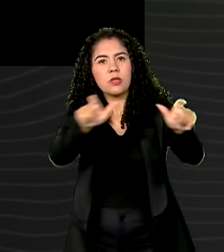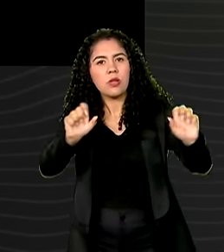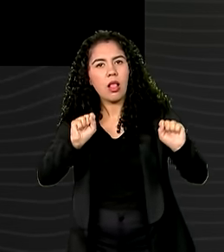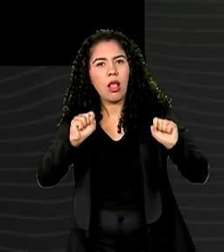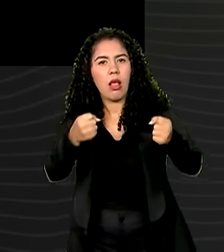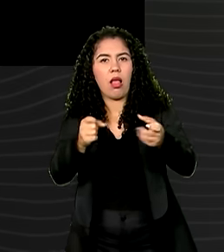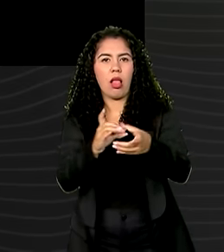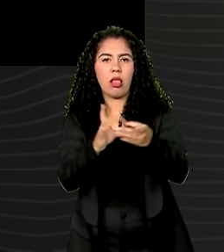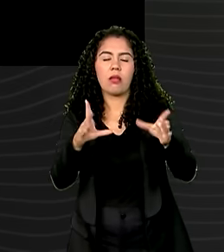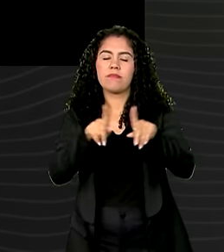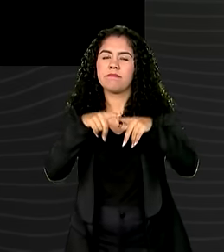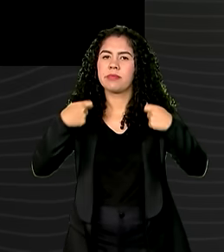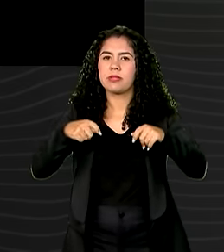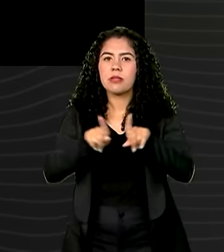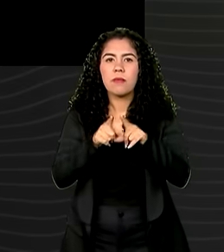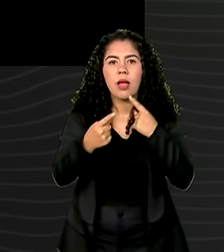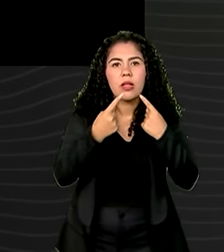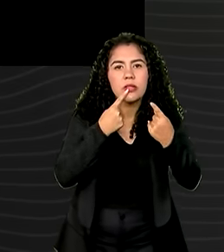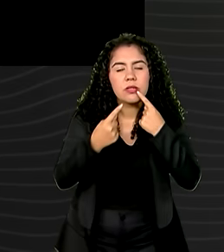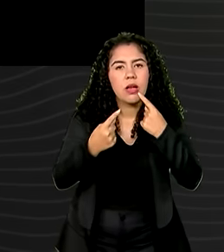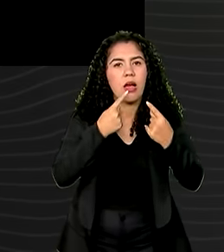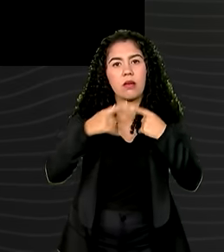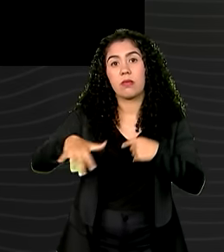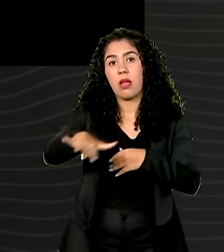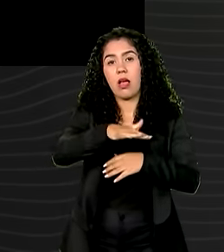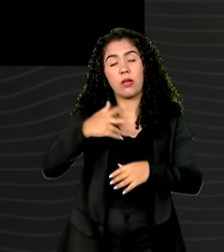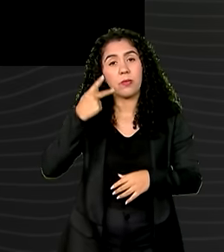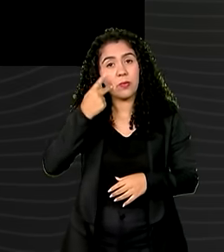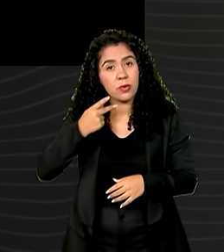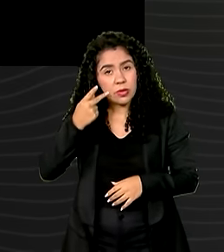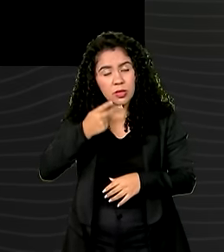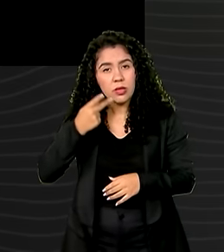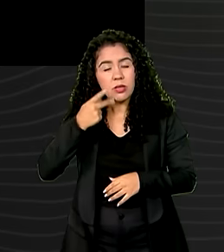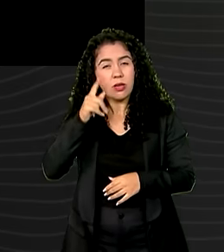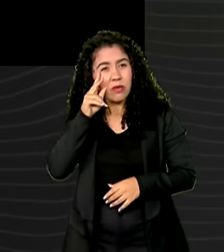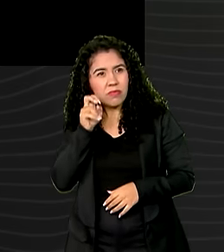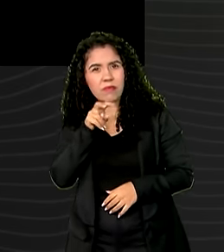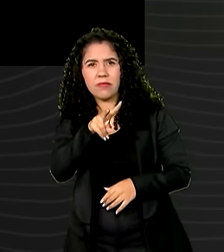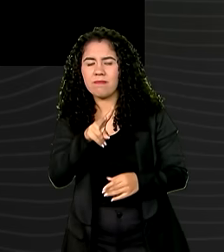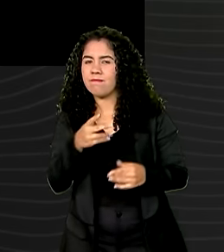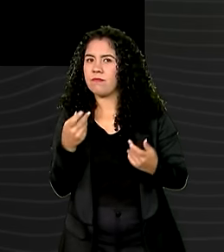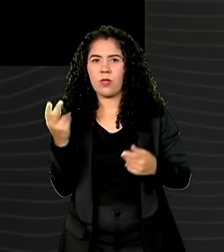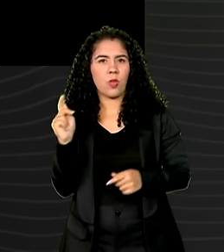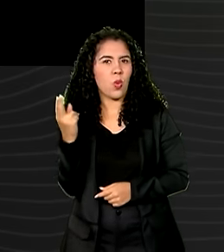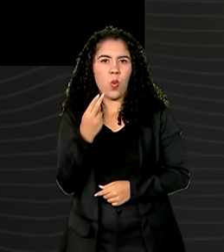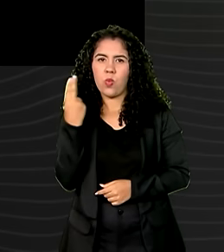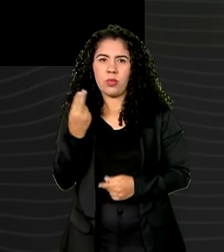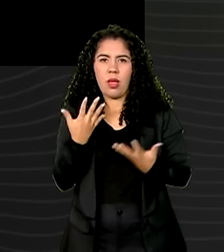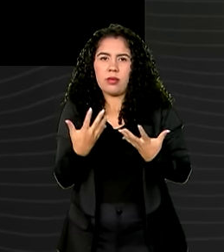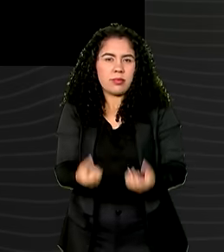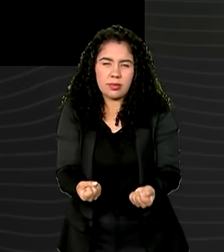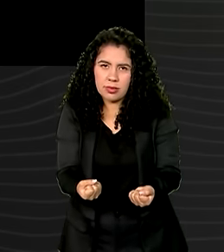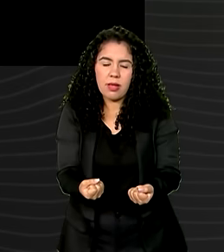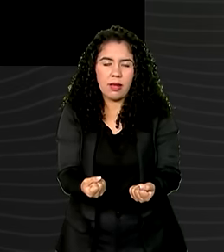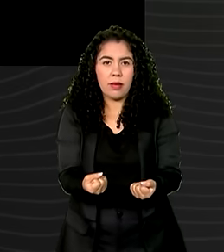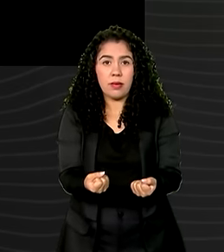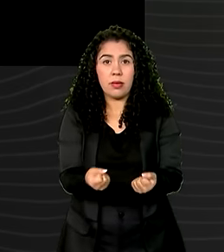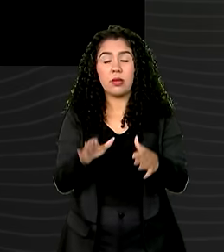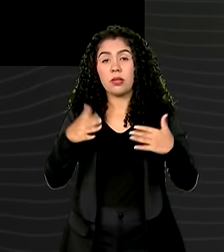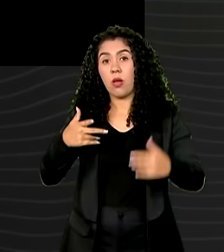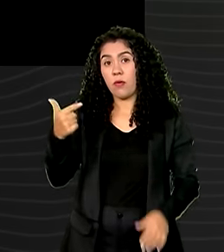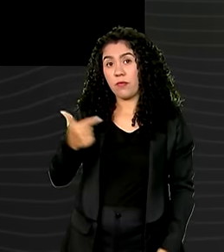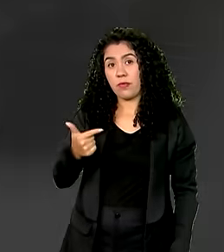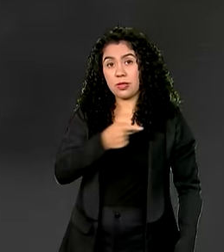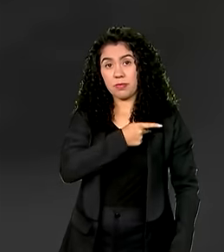e do diálogo na política. Disse ainda o que vimos hoje é inaceitável. Fecha aspas. Bom, o vice